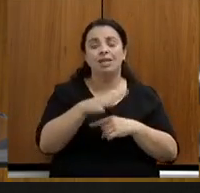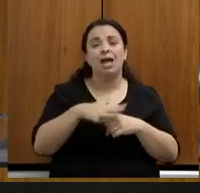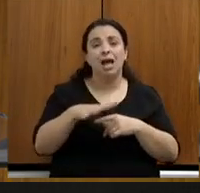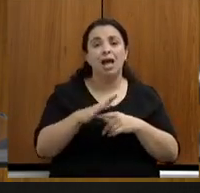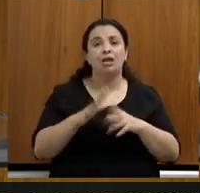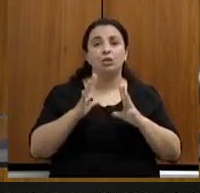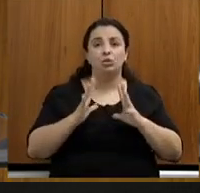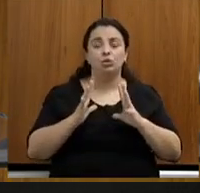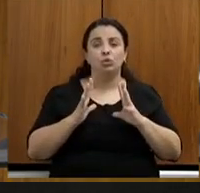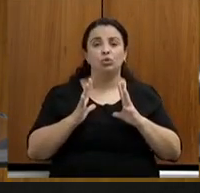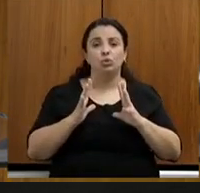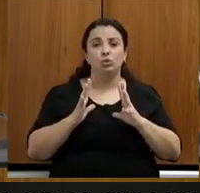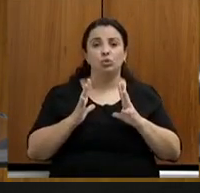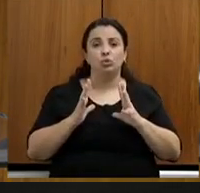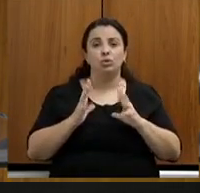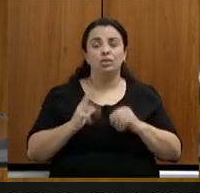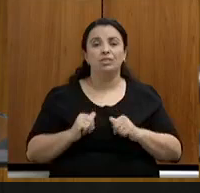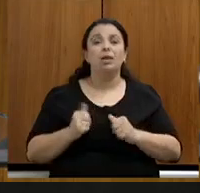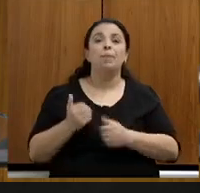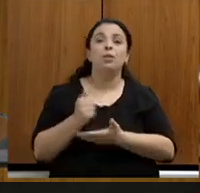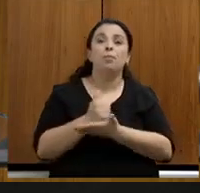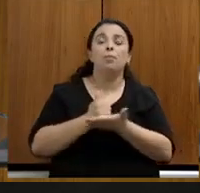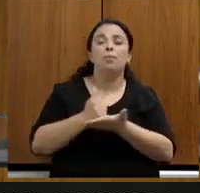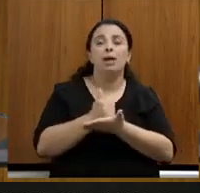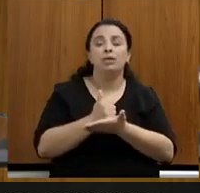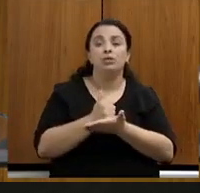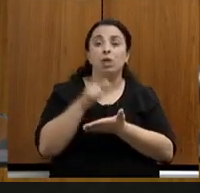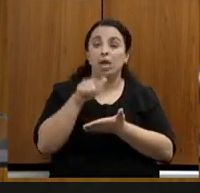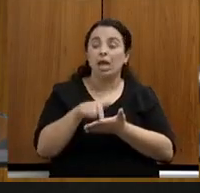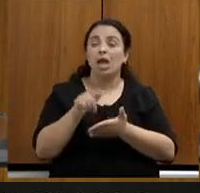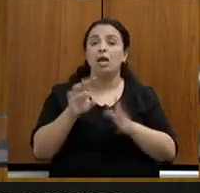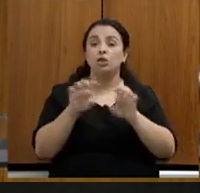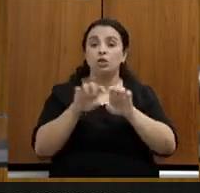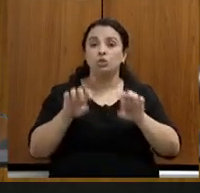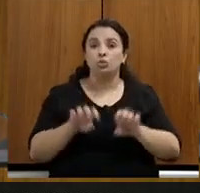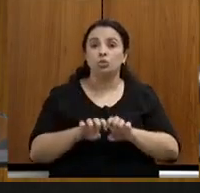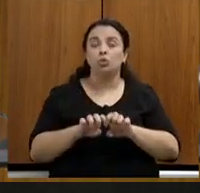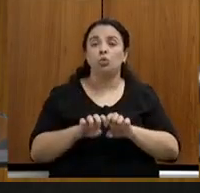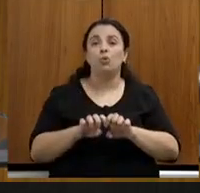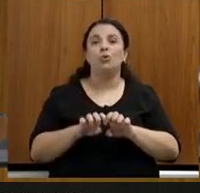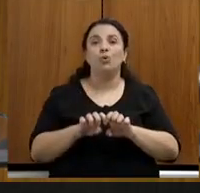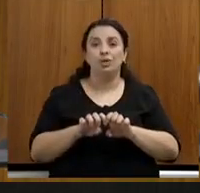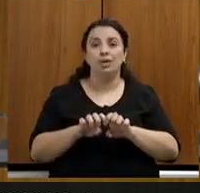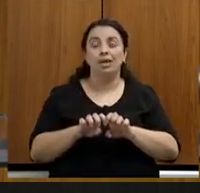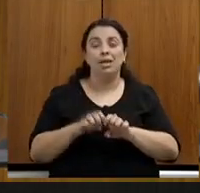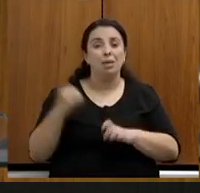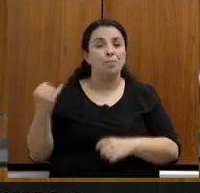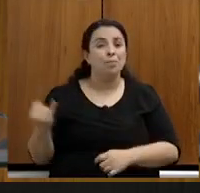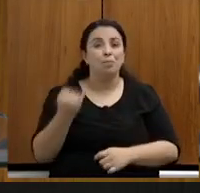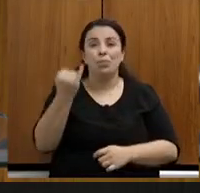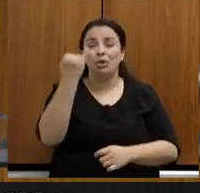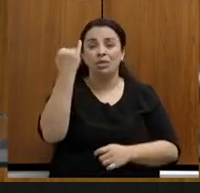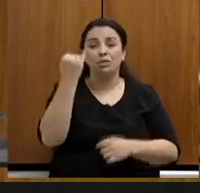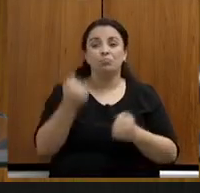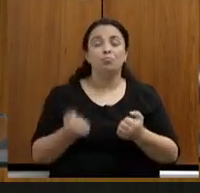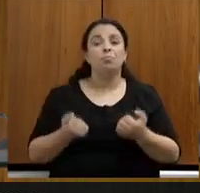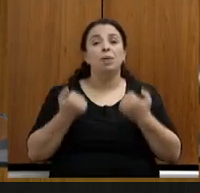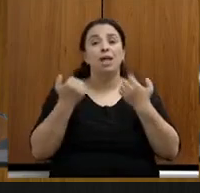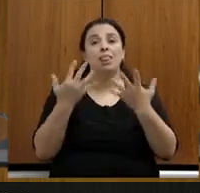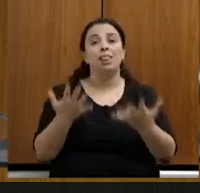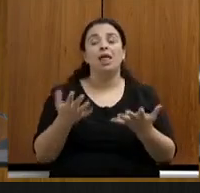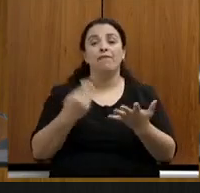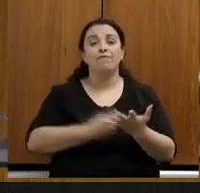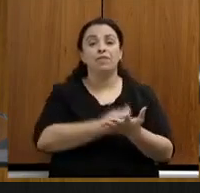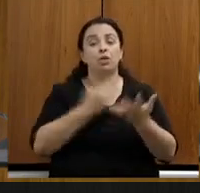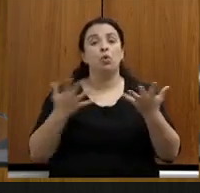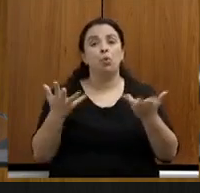um ponto estrutural fundamental para a melhoria da qualidade de vida da nossa população aqui no Estado. A gente sabe